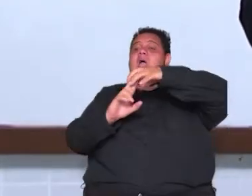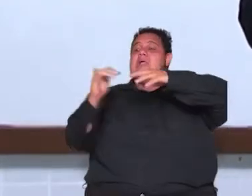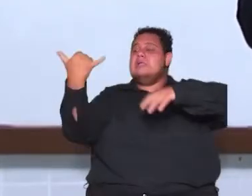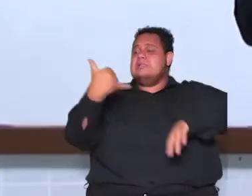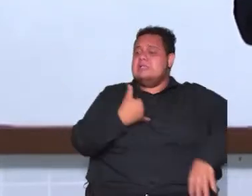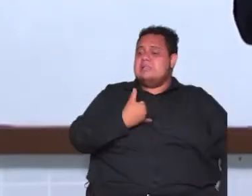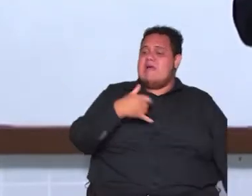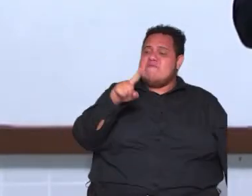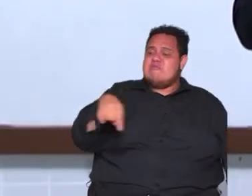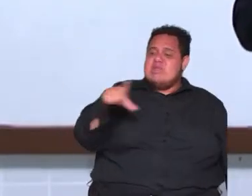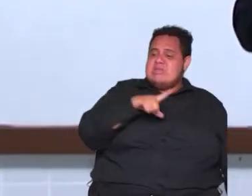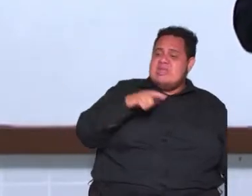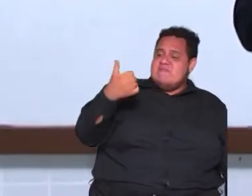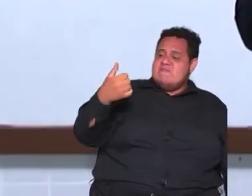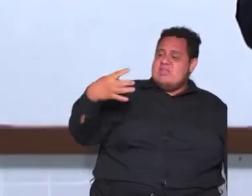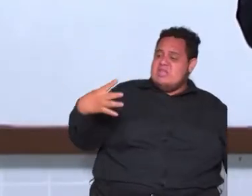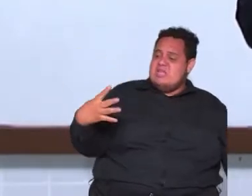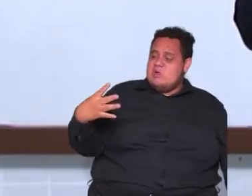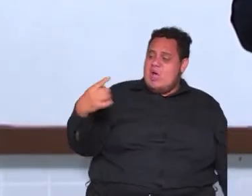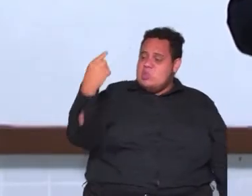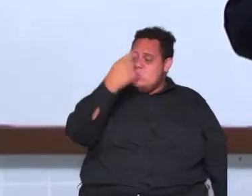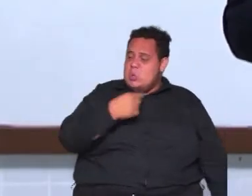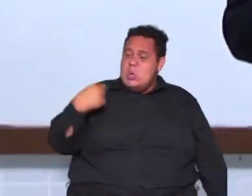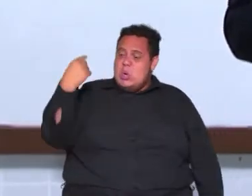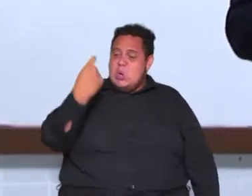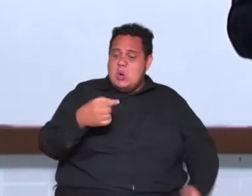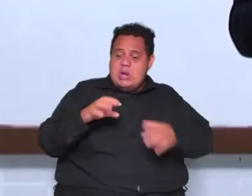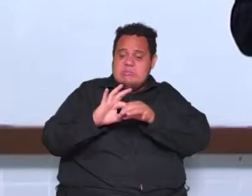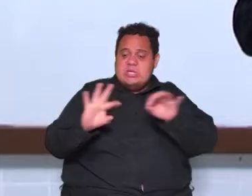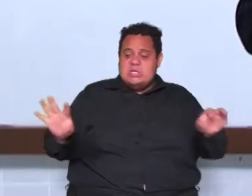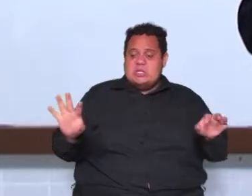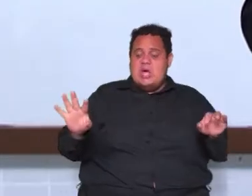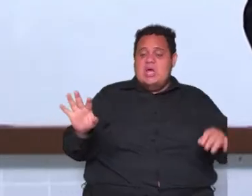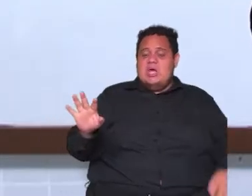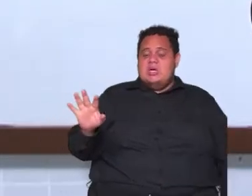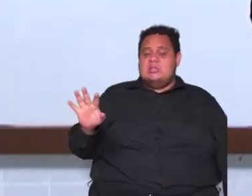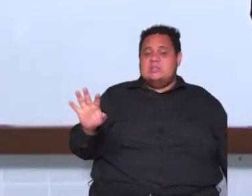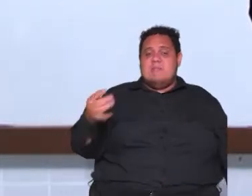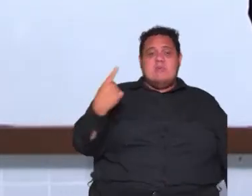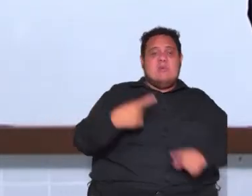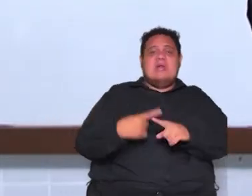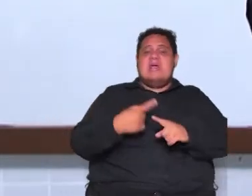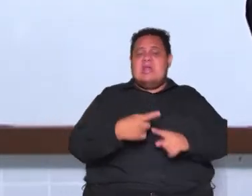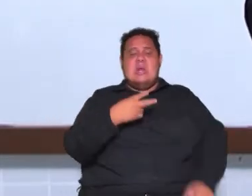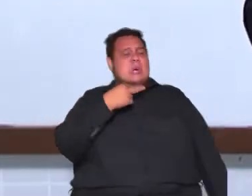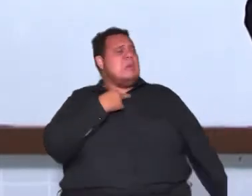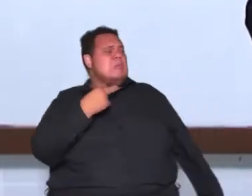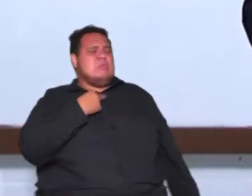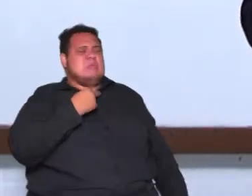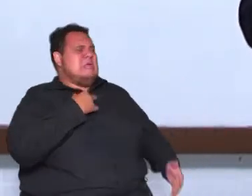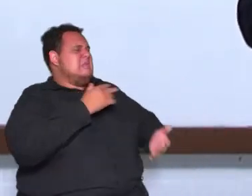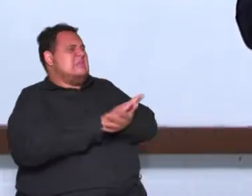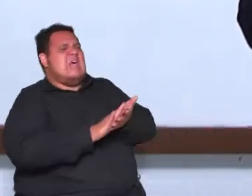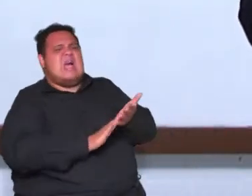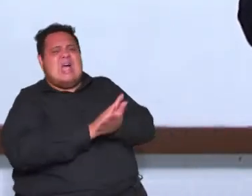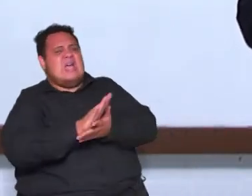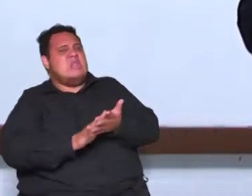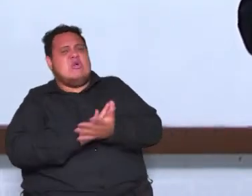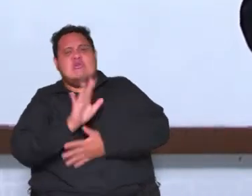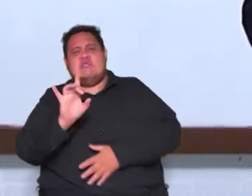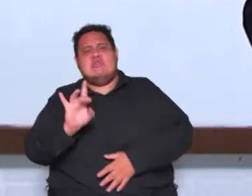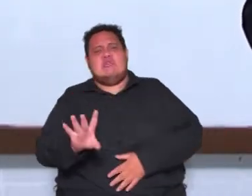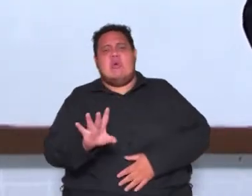que você tinha 24 horas para deixar o seu imóvel sem levar absolutamente quase nada só seus